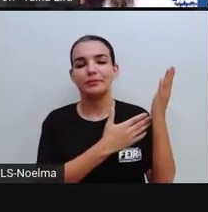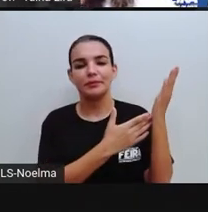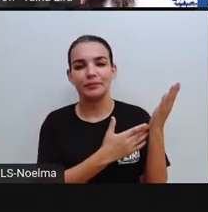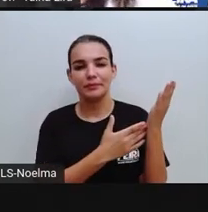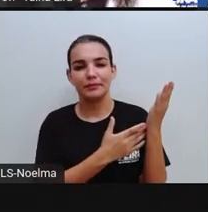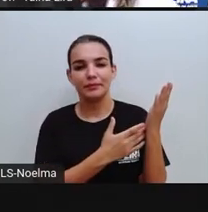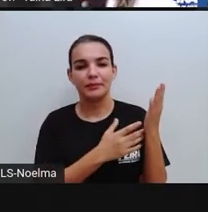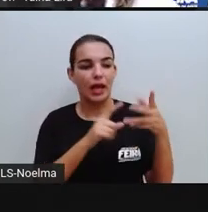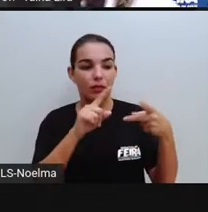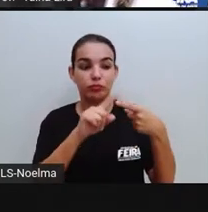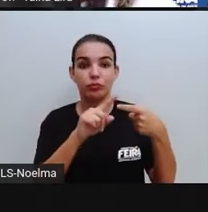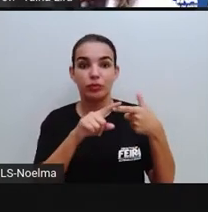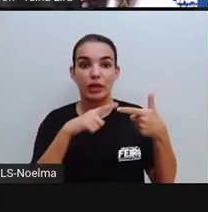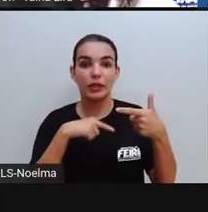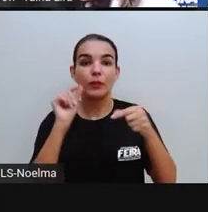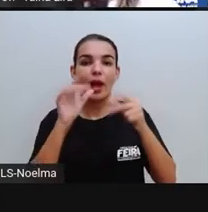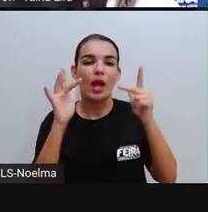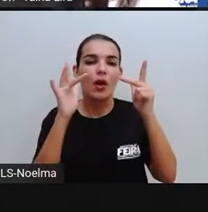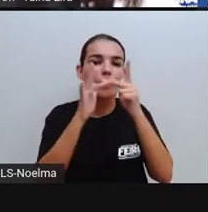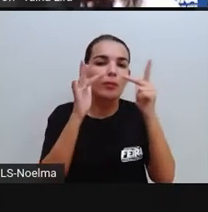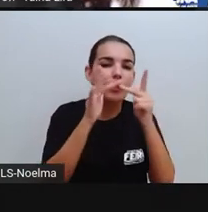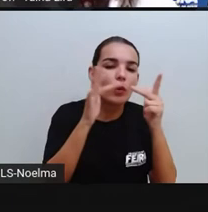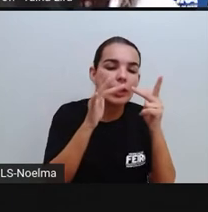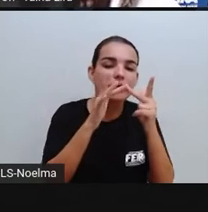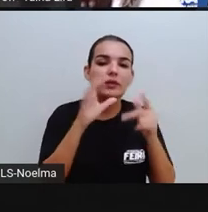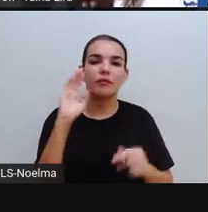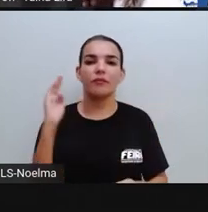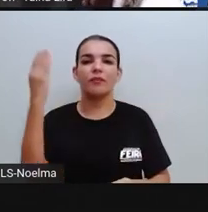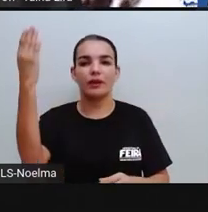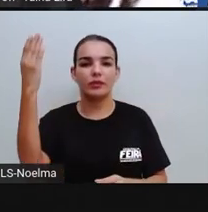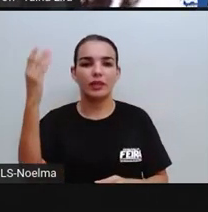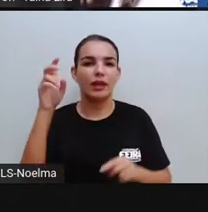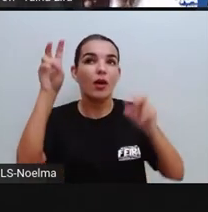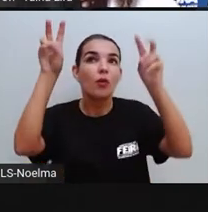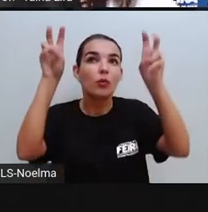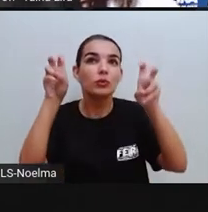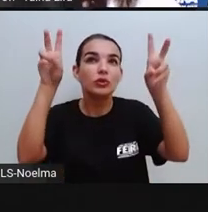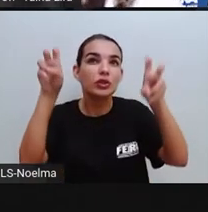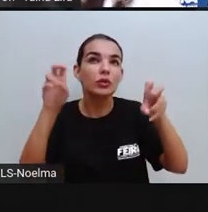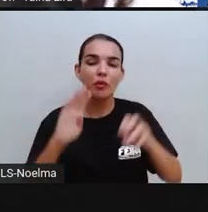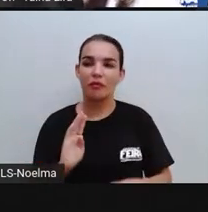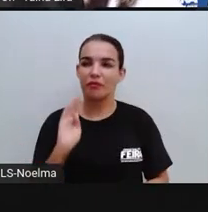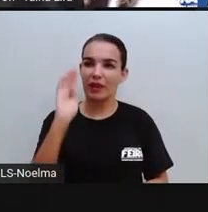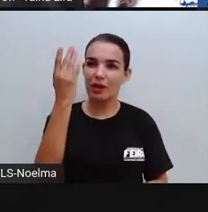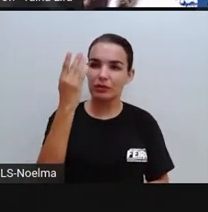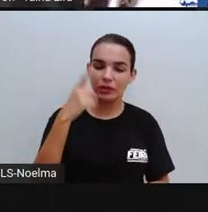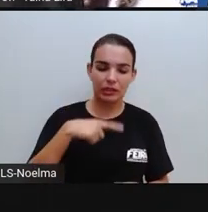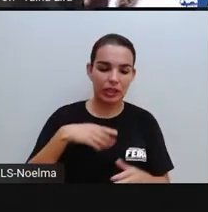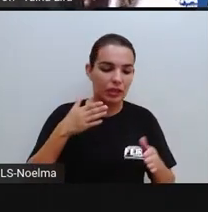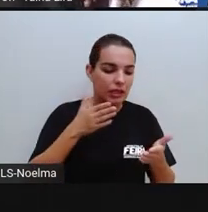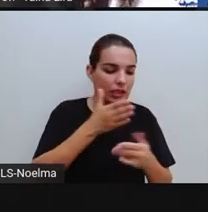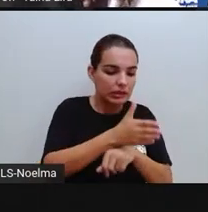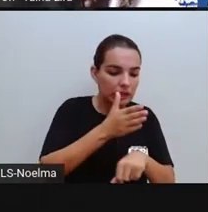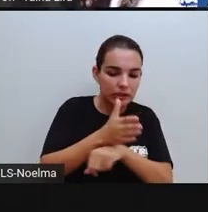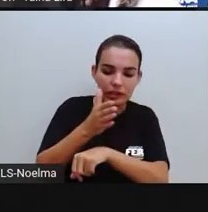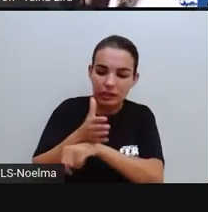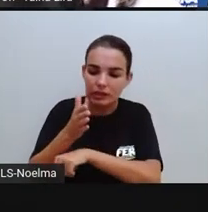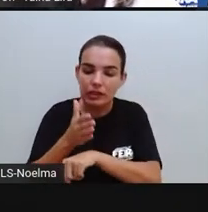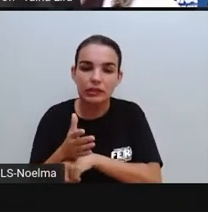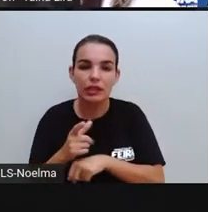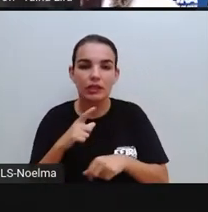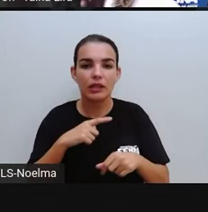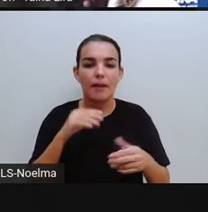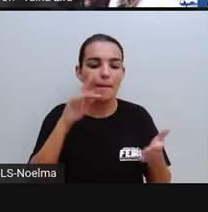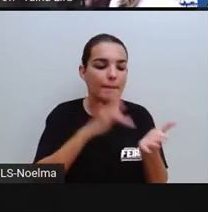ó, segundo ano, essa conexão falsa, esse título falso aí, eu vejo demais em vídeos aí,